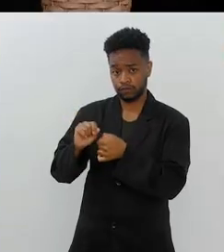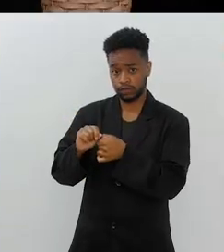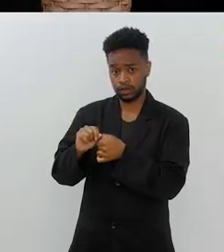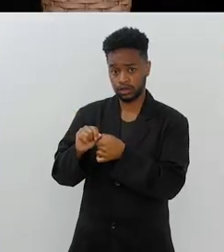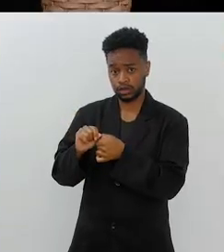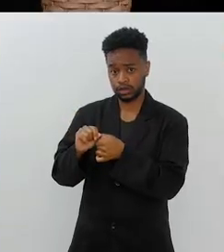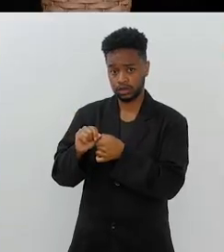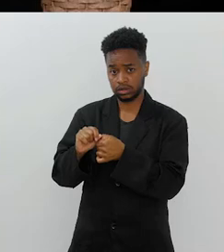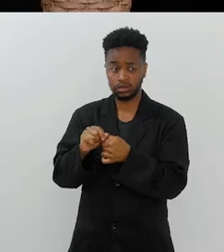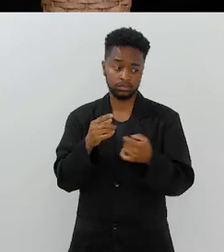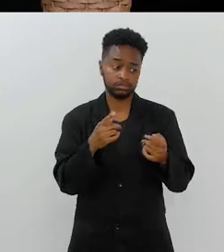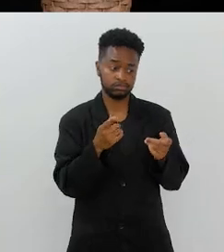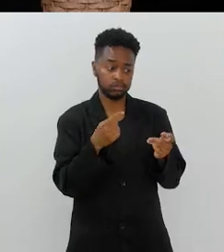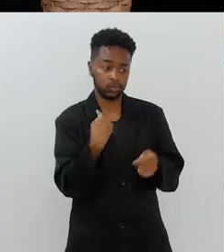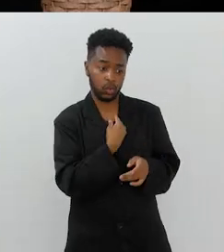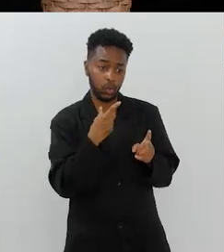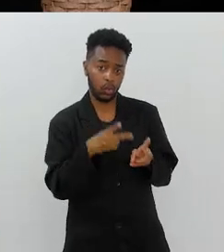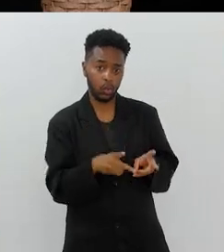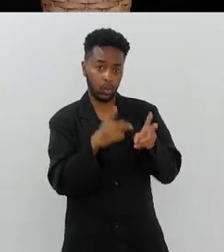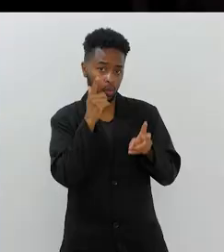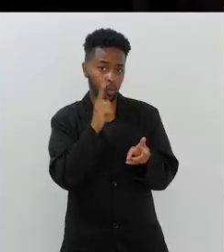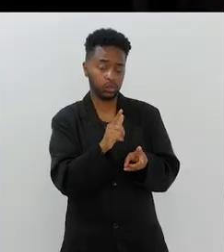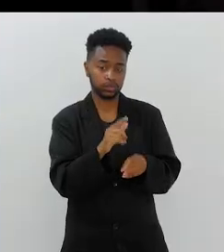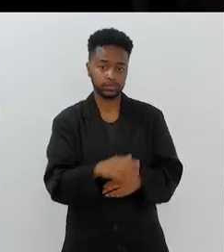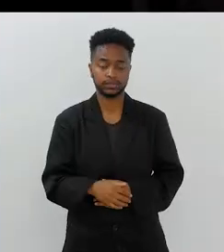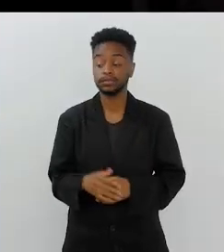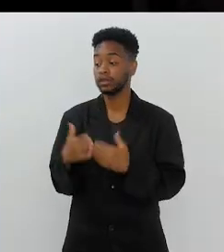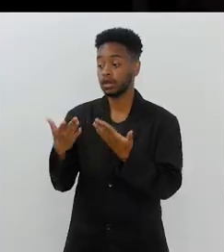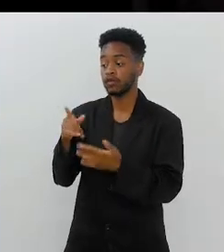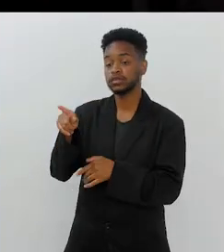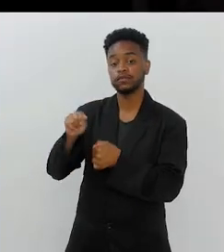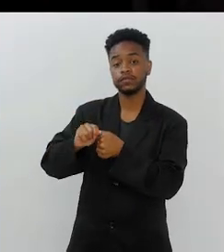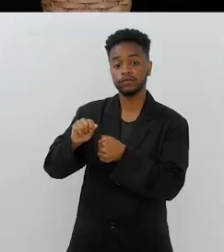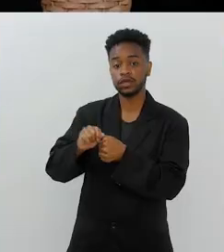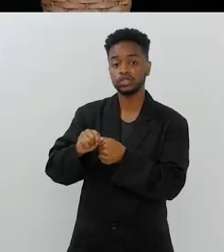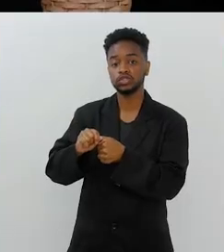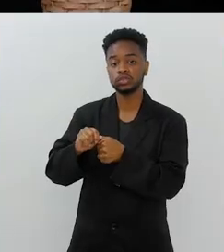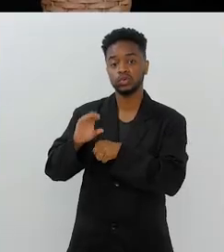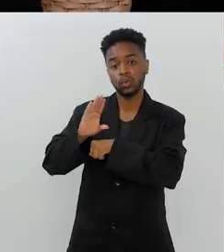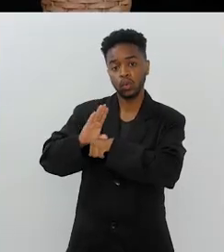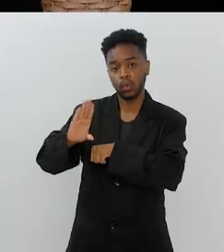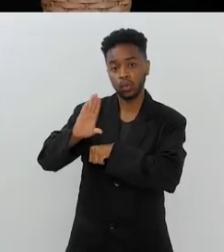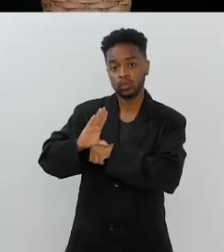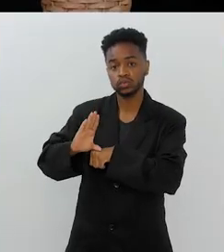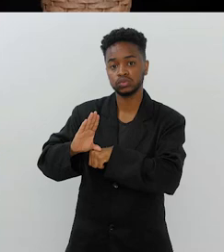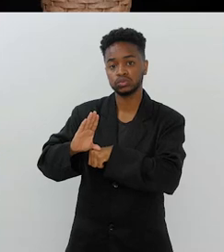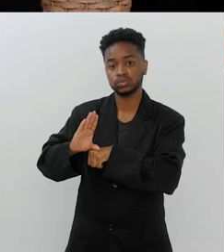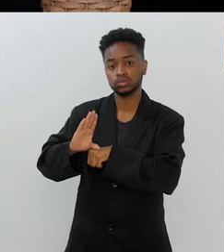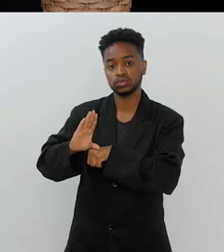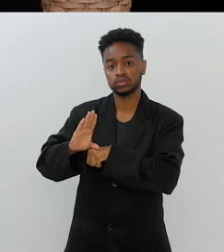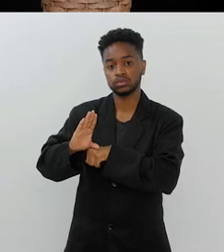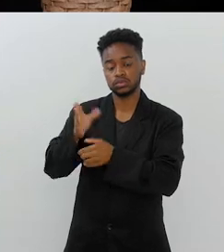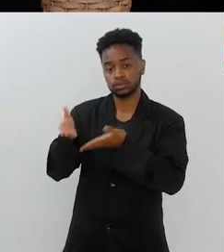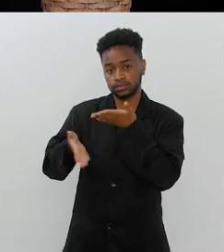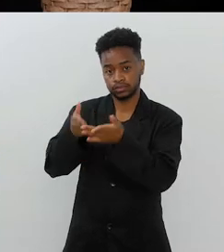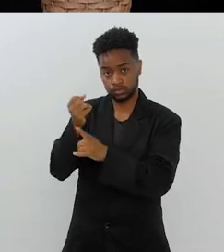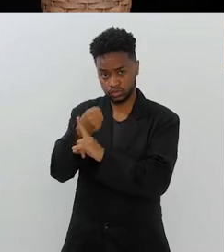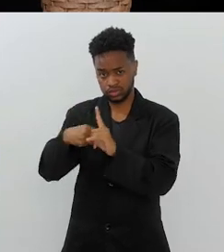a gente possa possa dar continuidade. Certo. Então, você fez o curso de